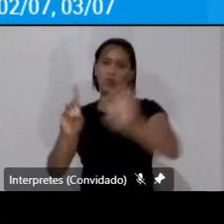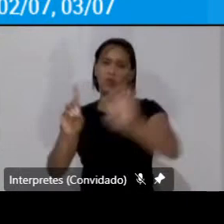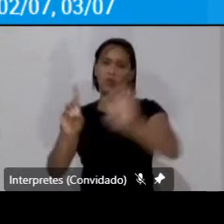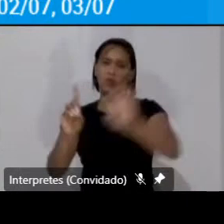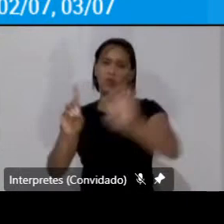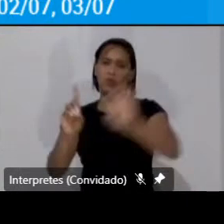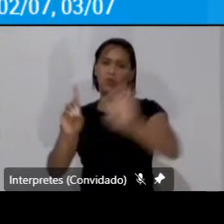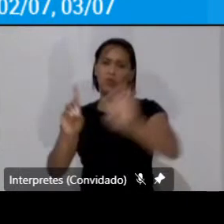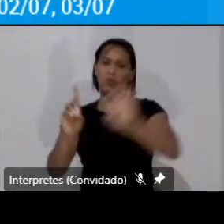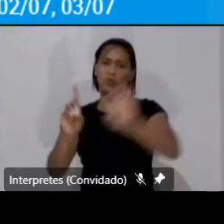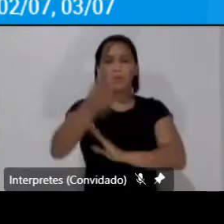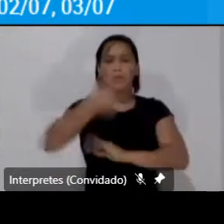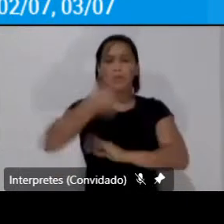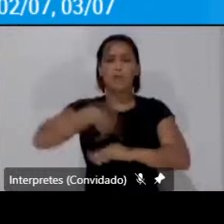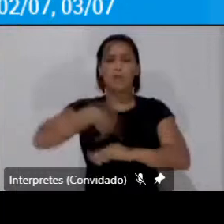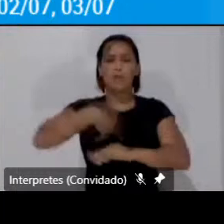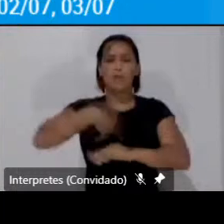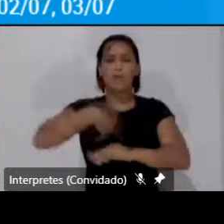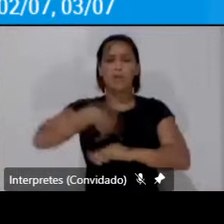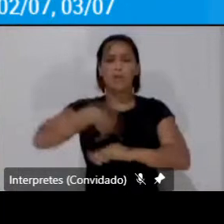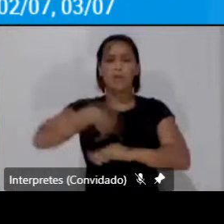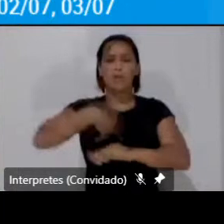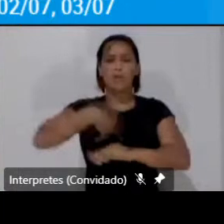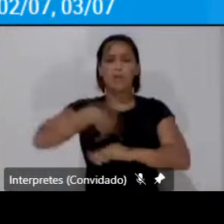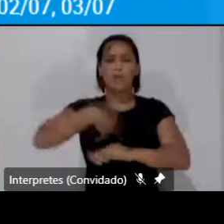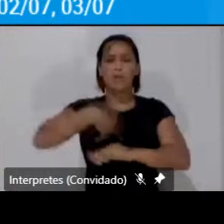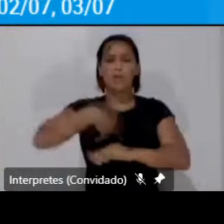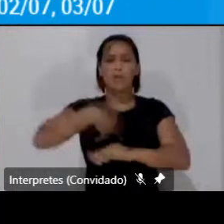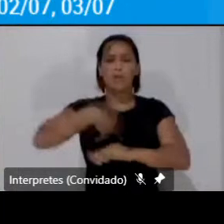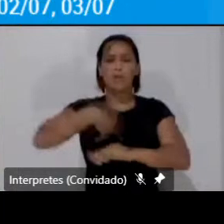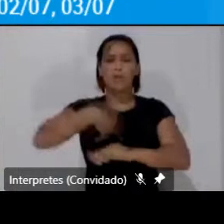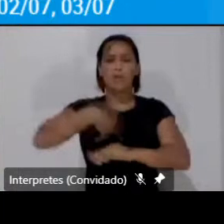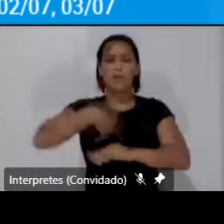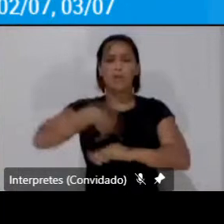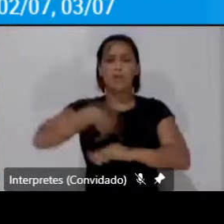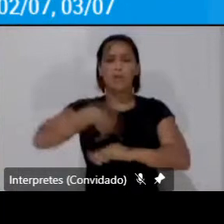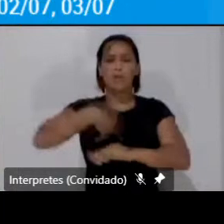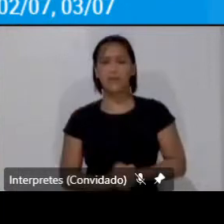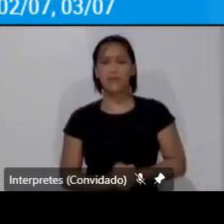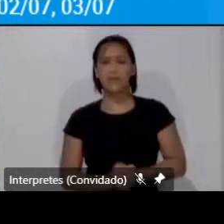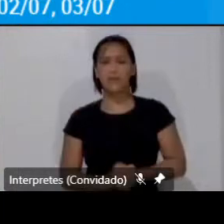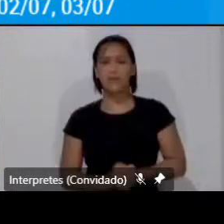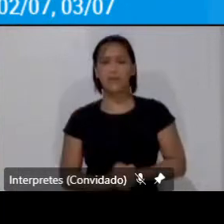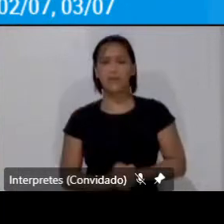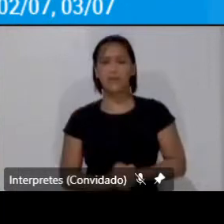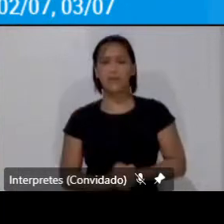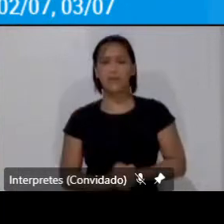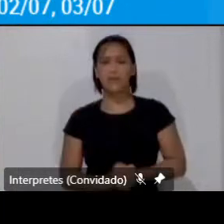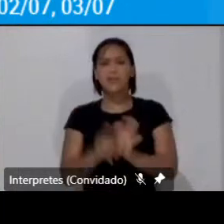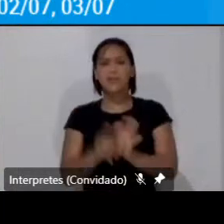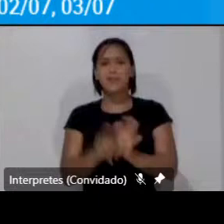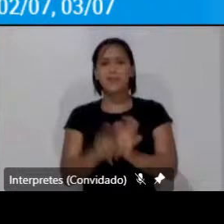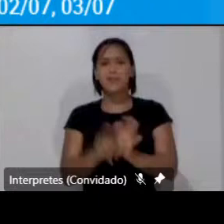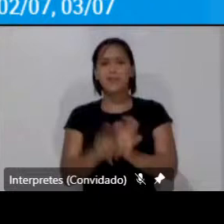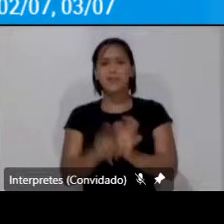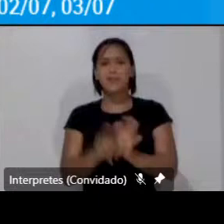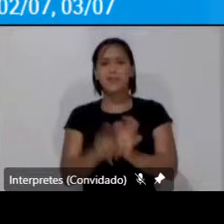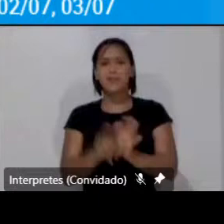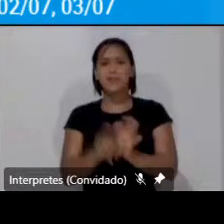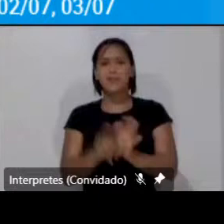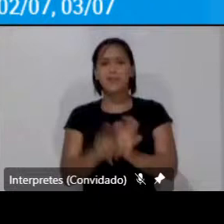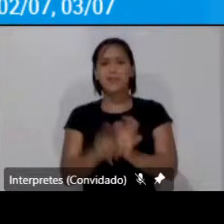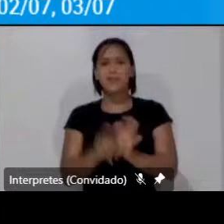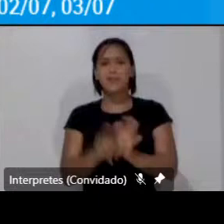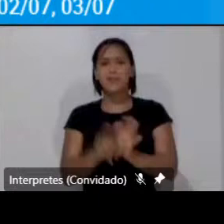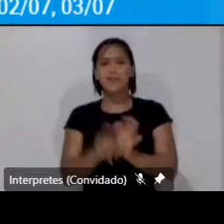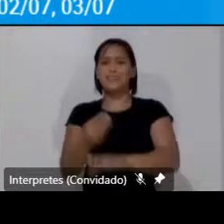prioridade na rotatória isso quase que incorporado tem escolinha de trânsito para criança mas isso é quase que incorporado na